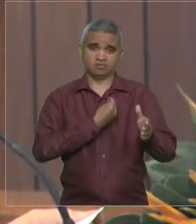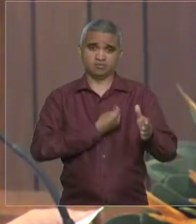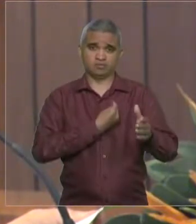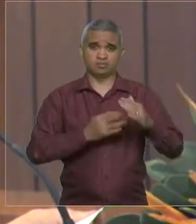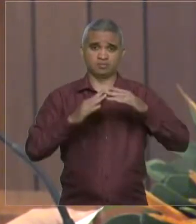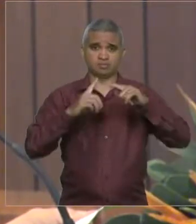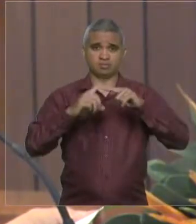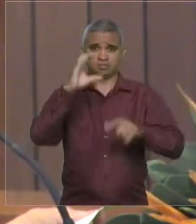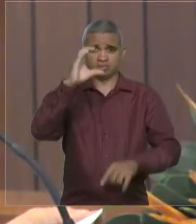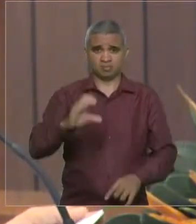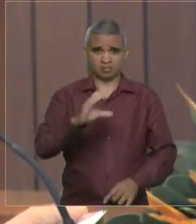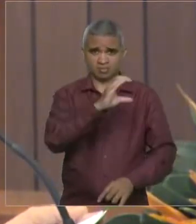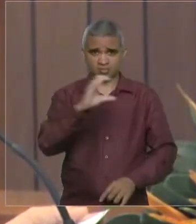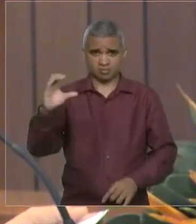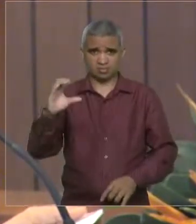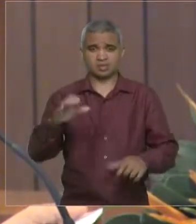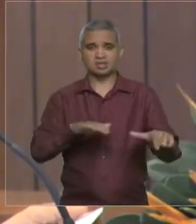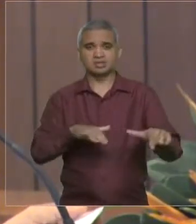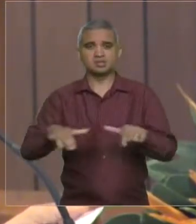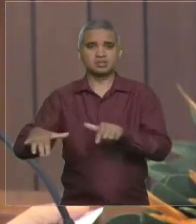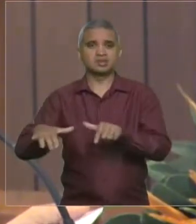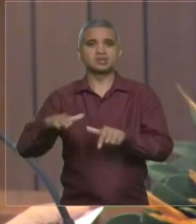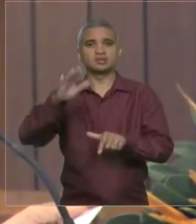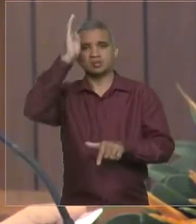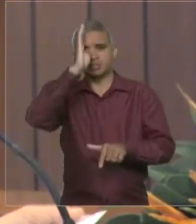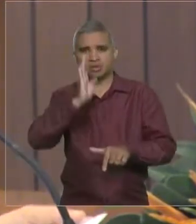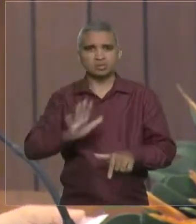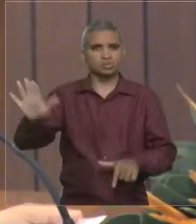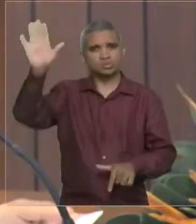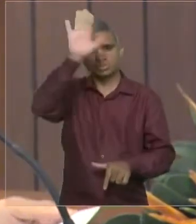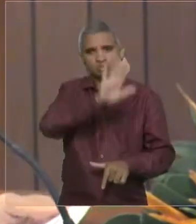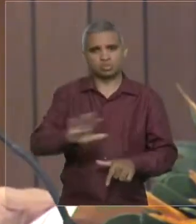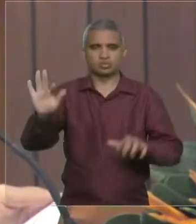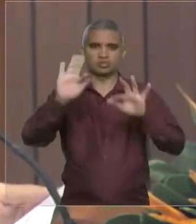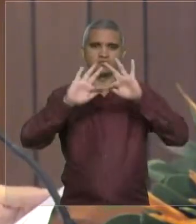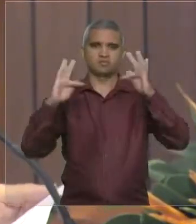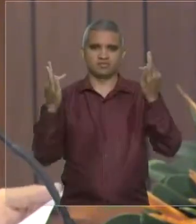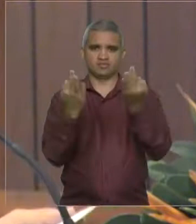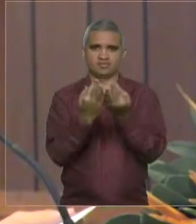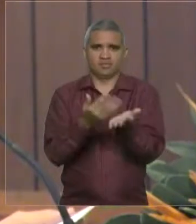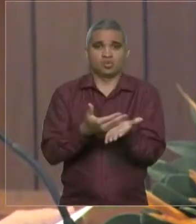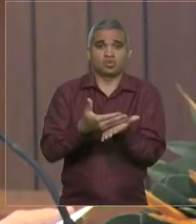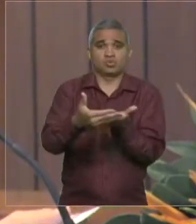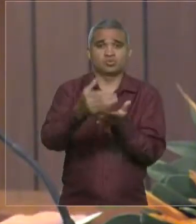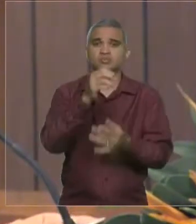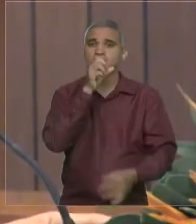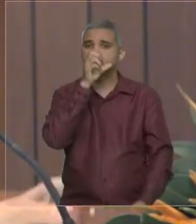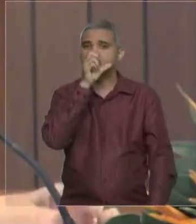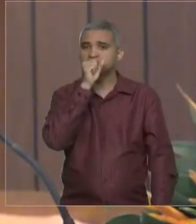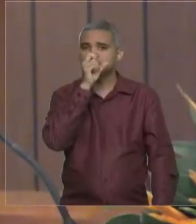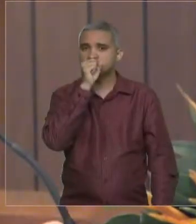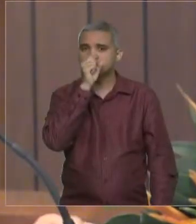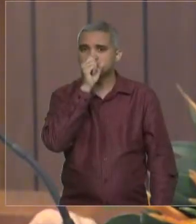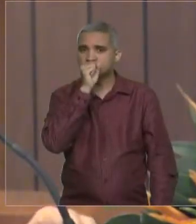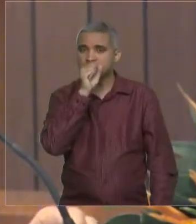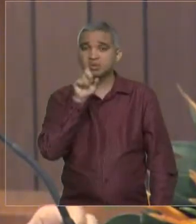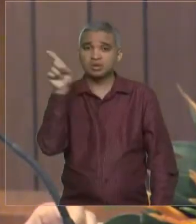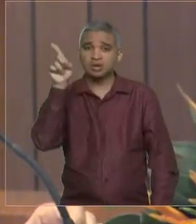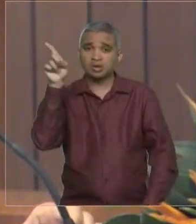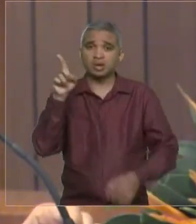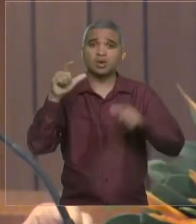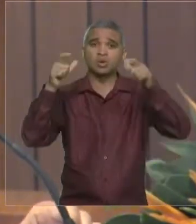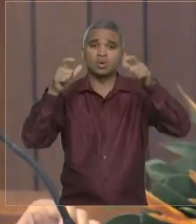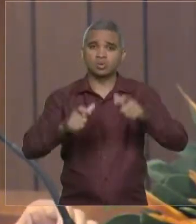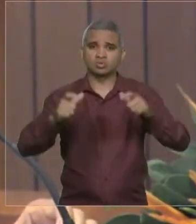começou no sábado. E antes de eu ir também para a Semana Nacional da Família, para a abertura, que foi lá no Anjo da Guarda,